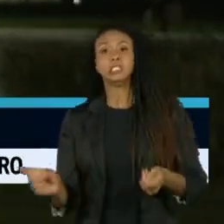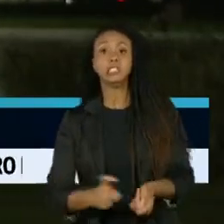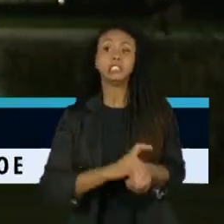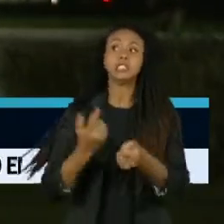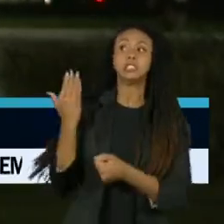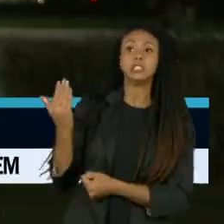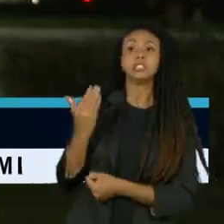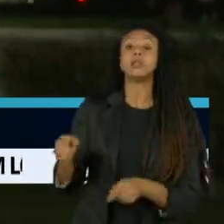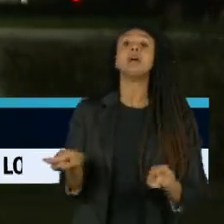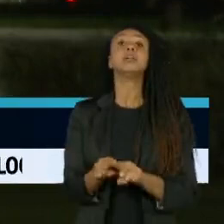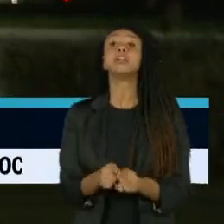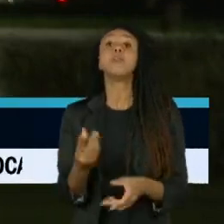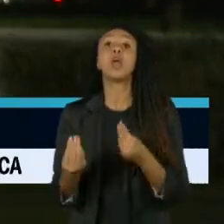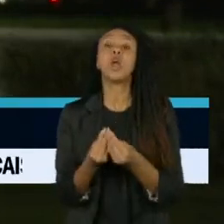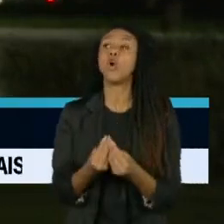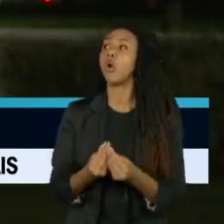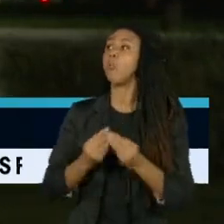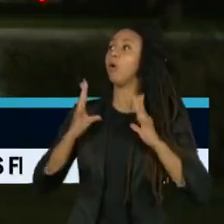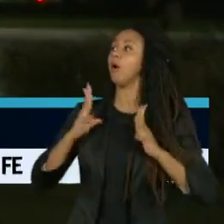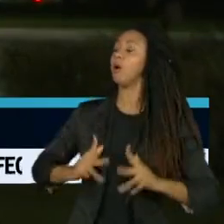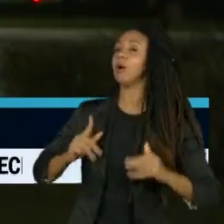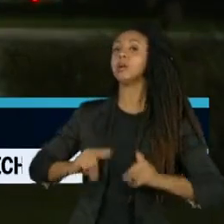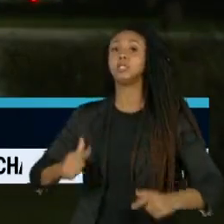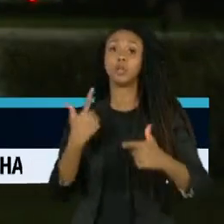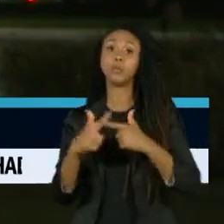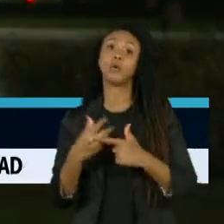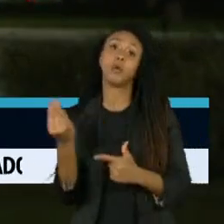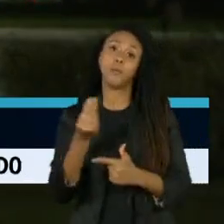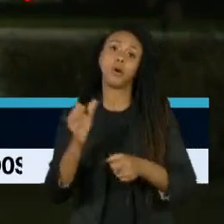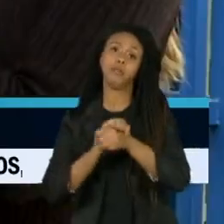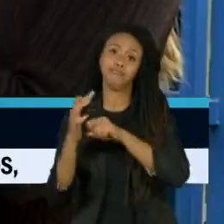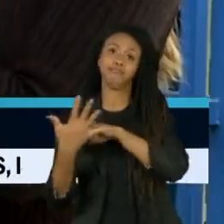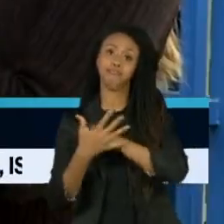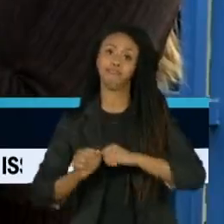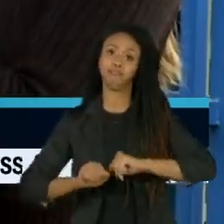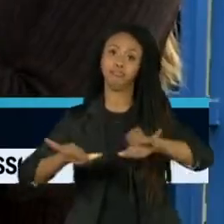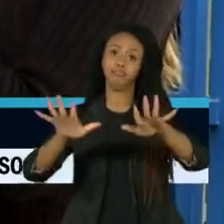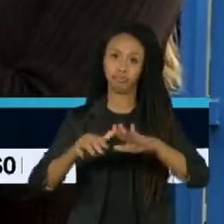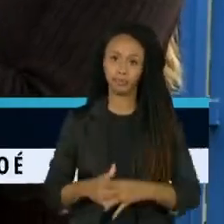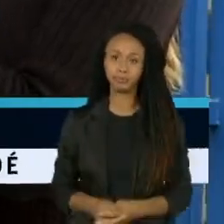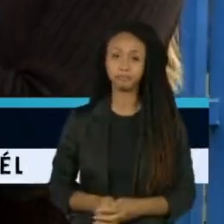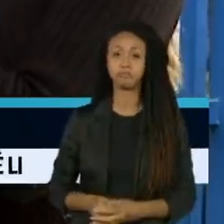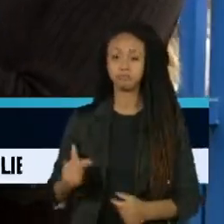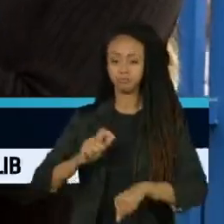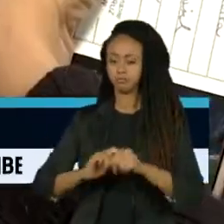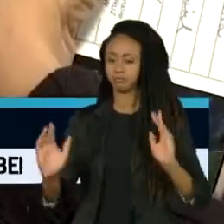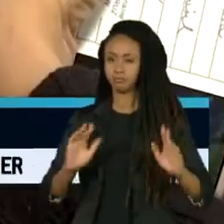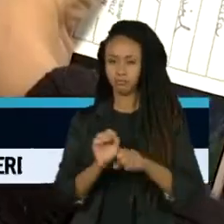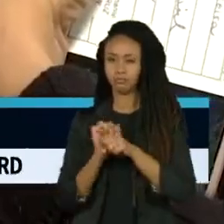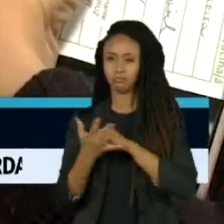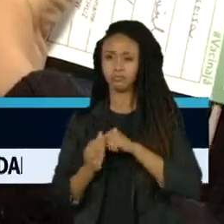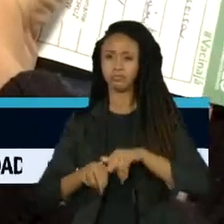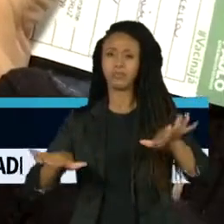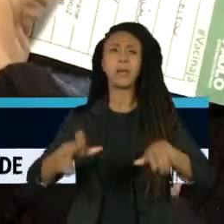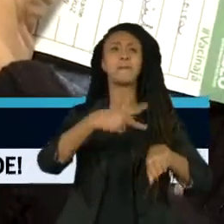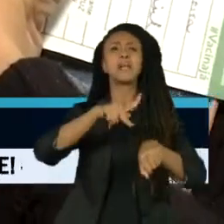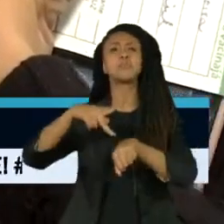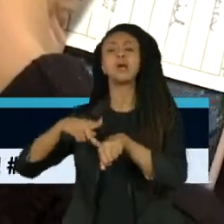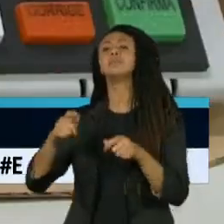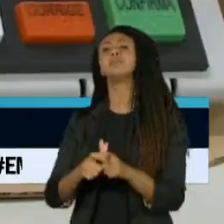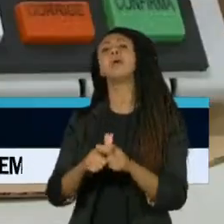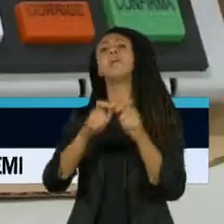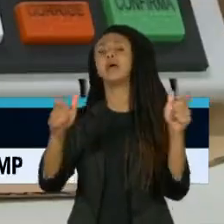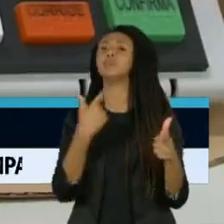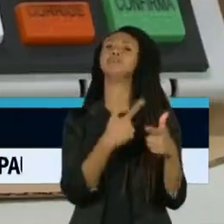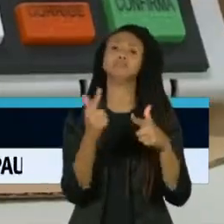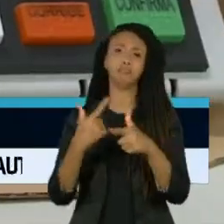força pela emergência sanitária provocada pelo novo coronavírus. Durante a pandemia, mais da metade dos países enfrentaram problemas